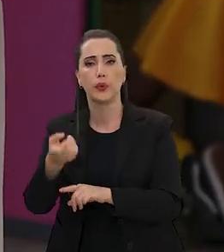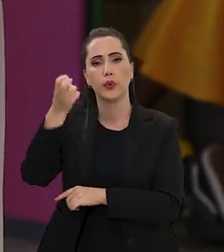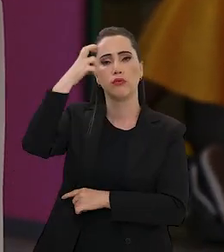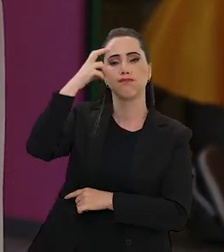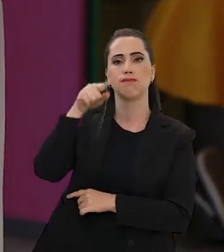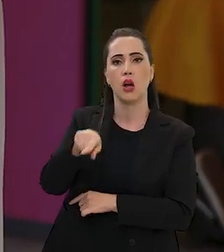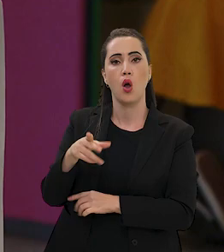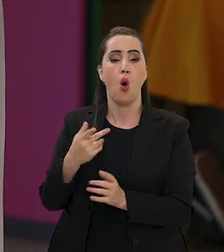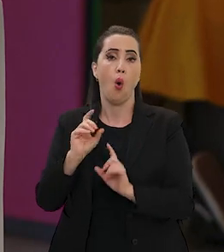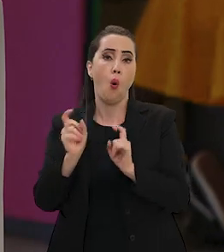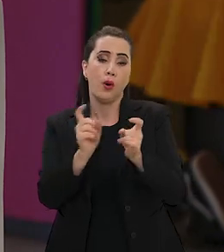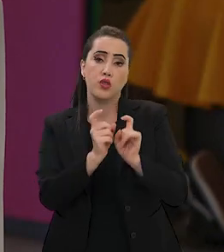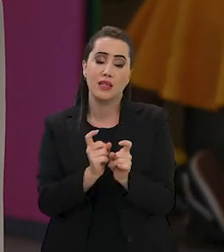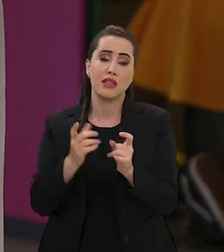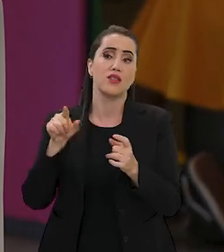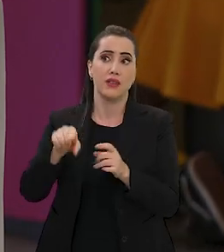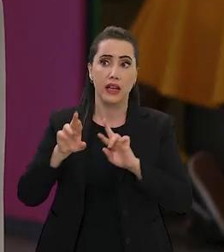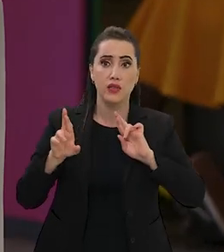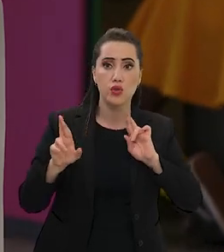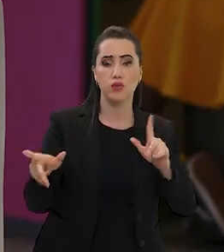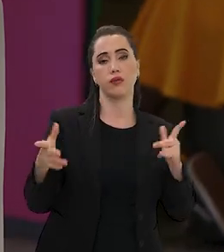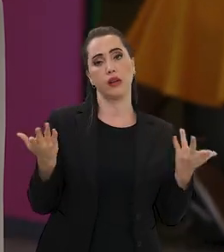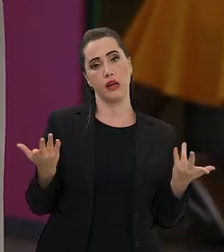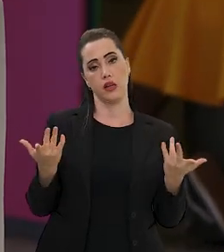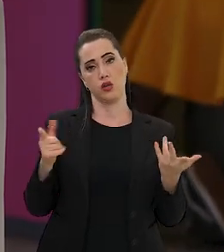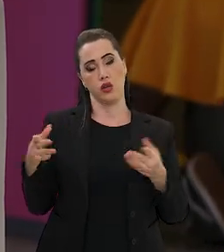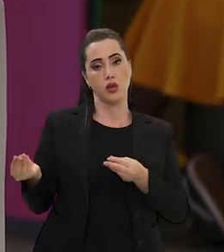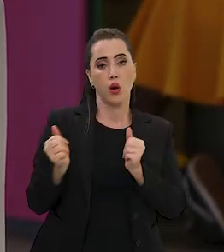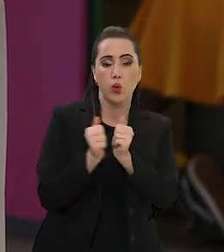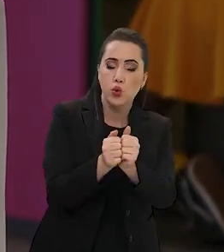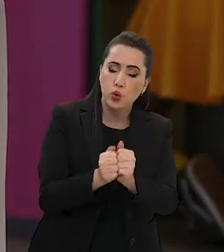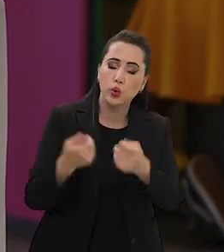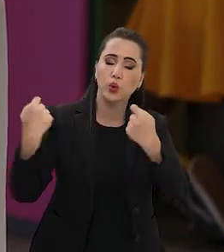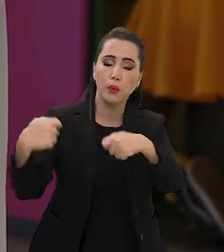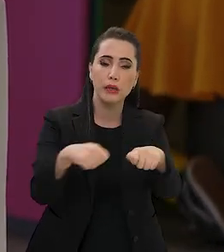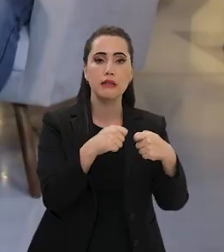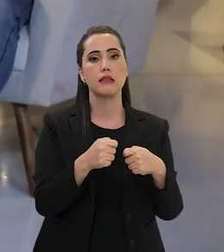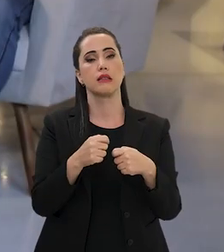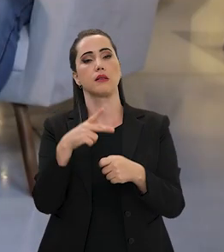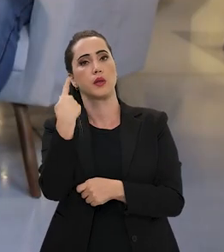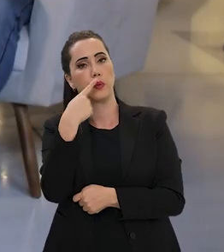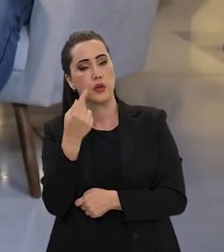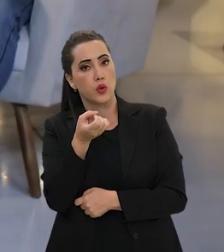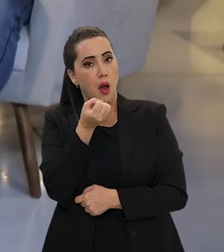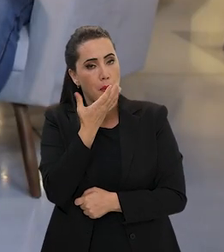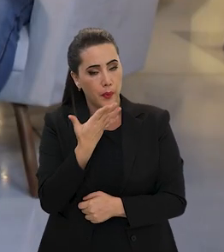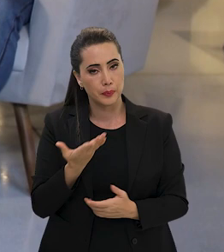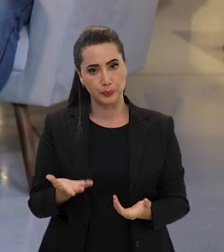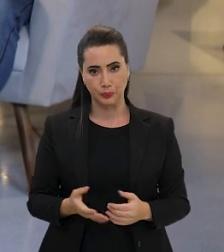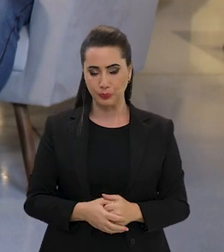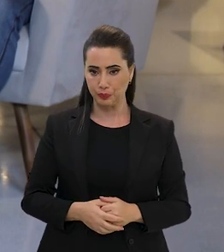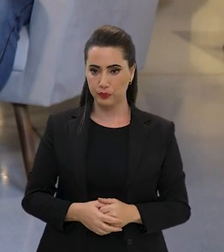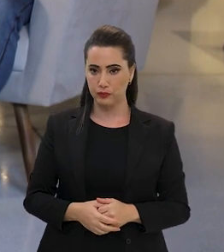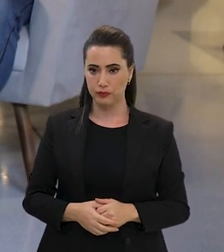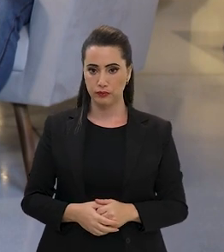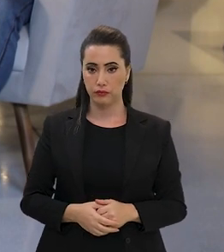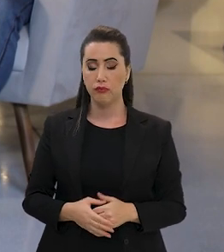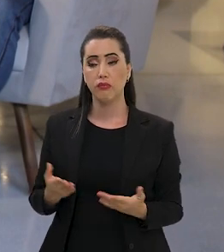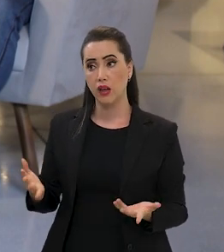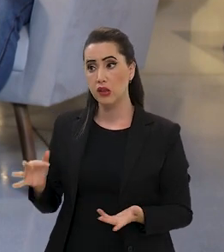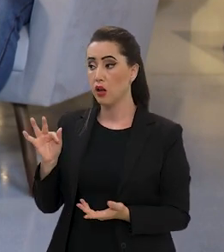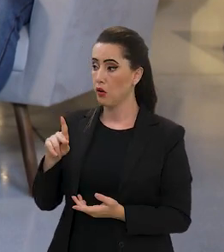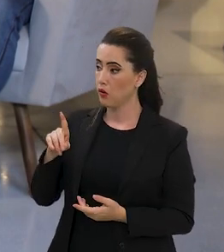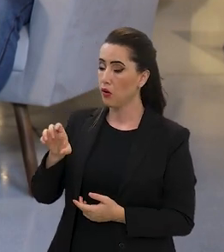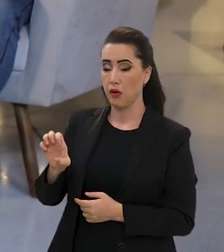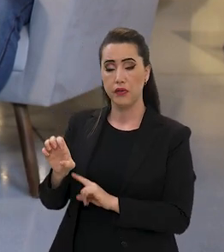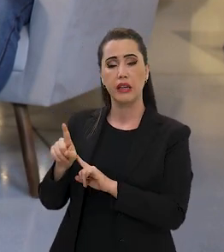administrativas que são complexas. Então, trazer junto, não tem outra alternativa se você quiser fazer bem a política pública. Agora,